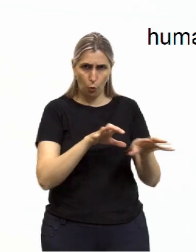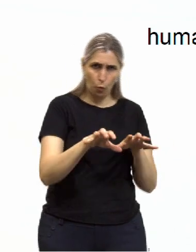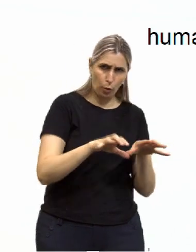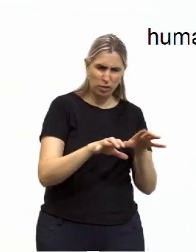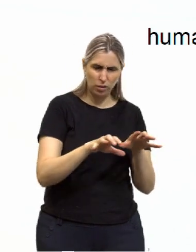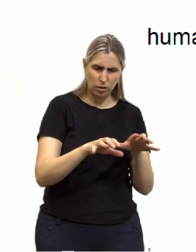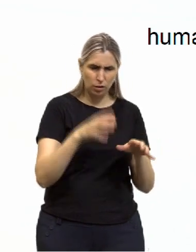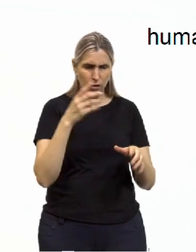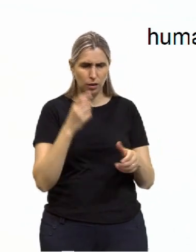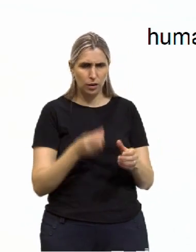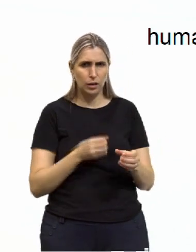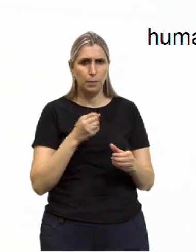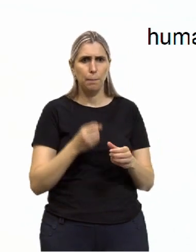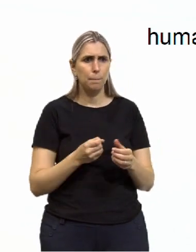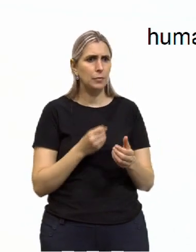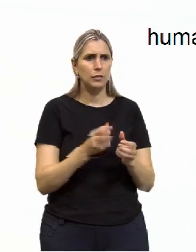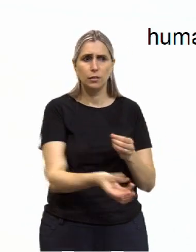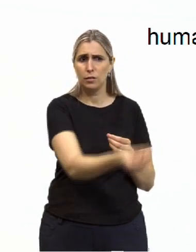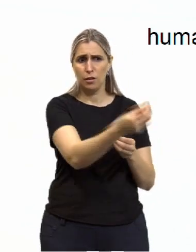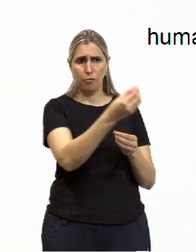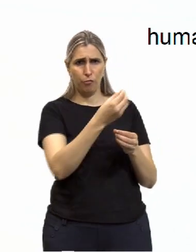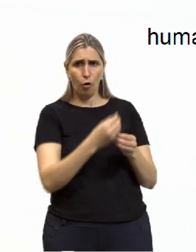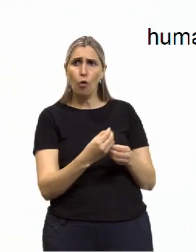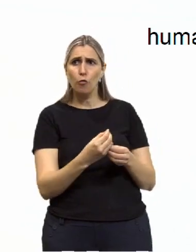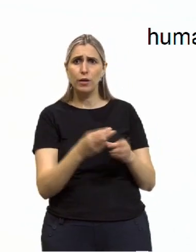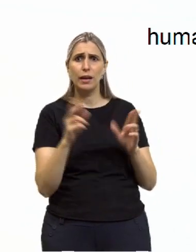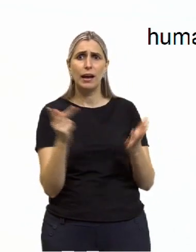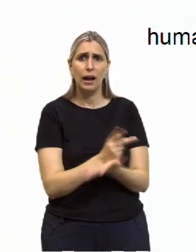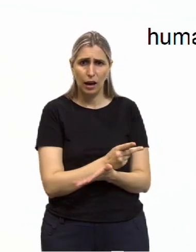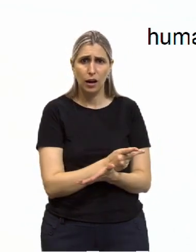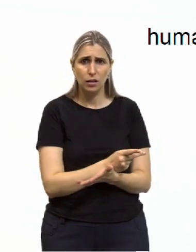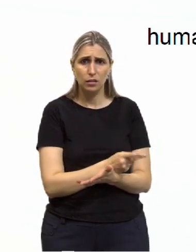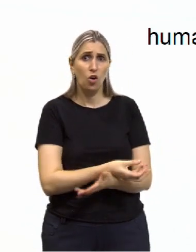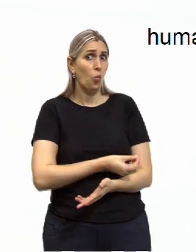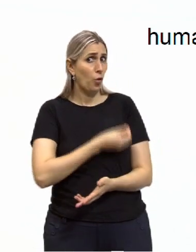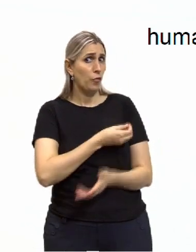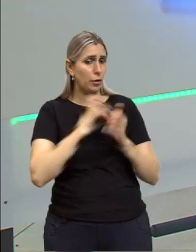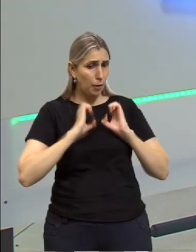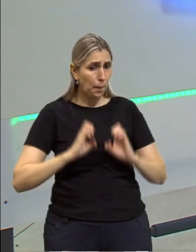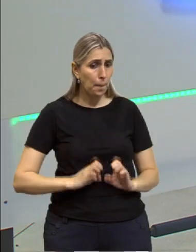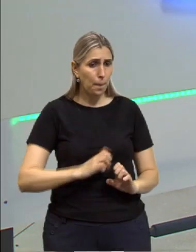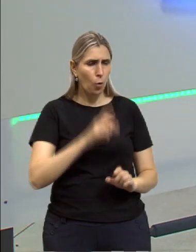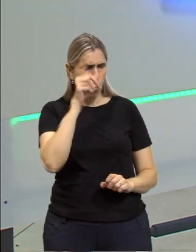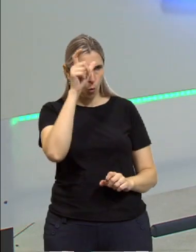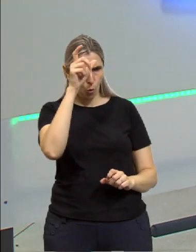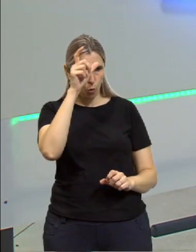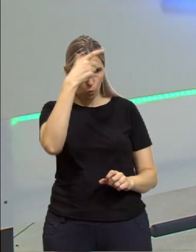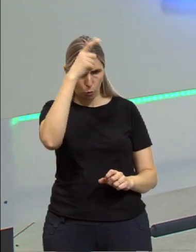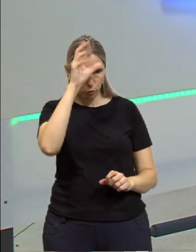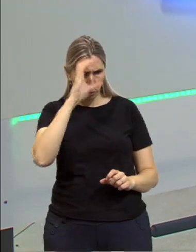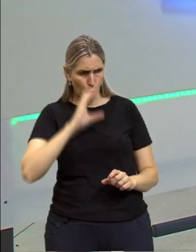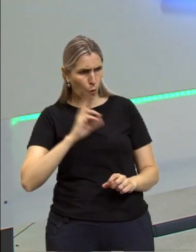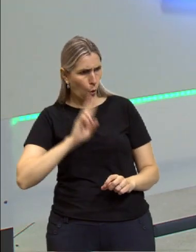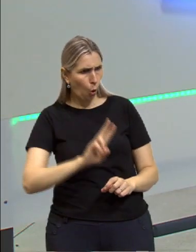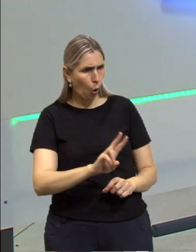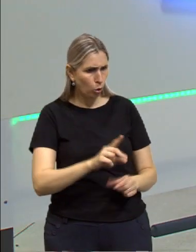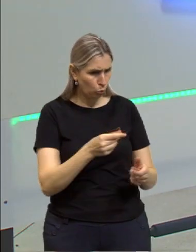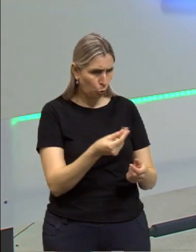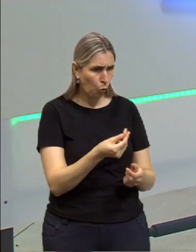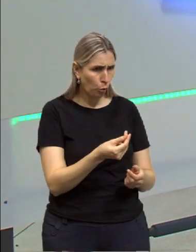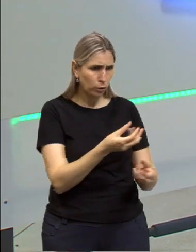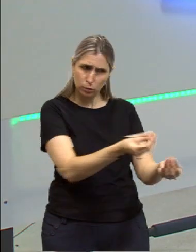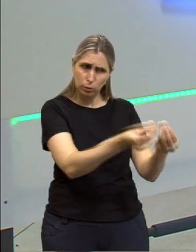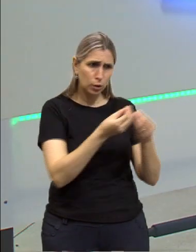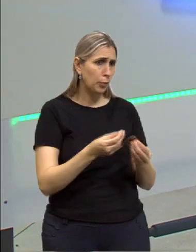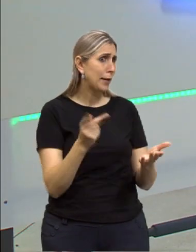ele se atrapalha e dá o troco errado. O que seria uma vida ética é o sujeito que olha o troco e diz o senhor, você